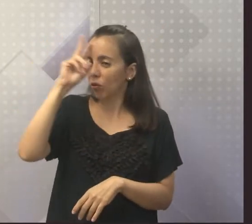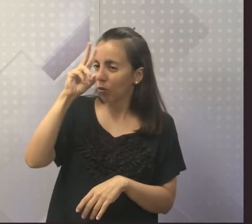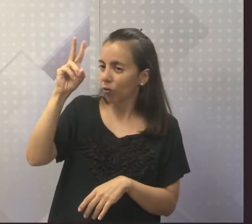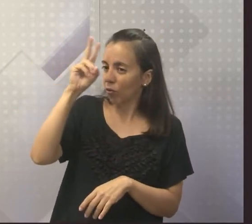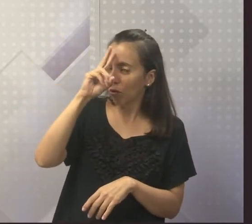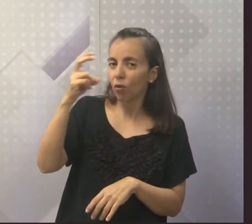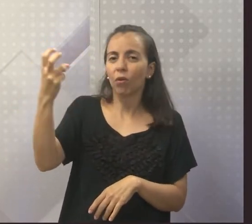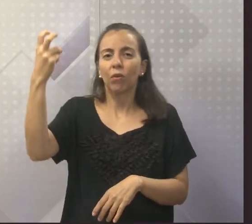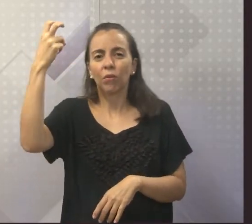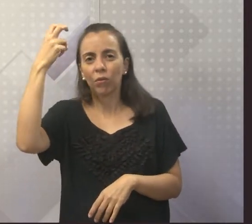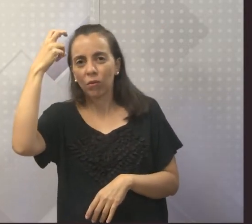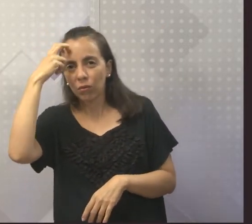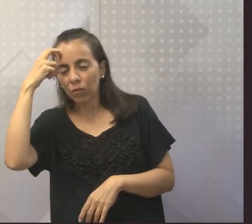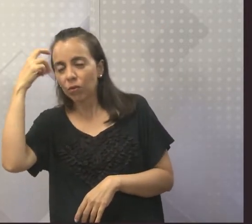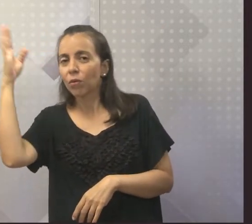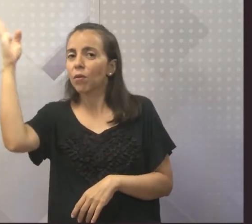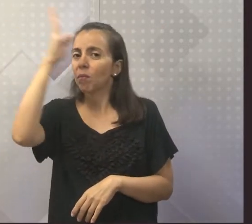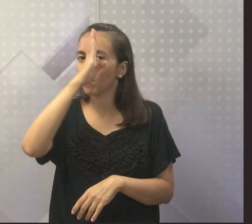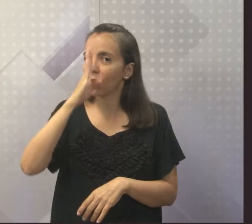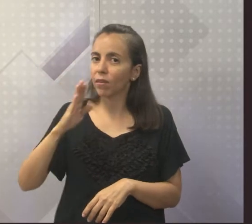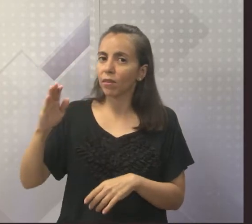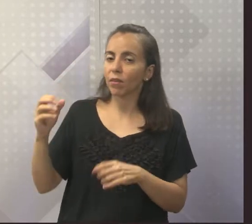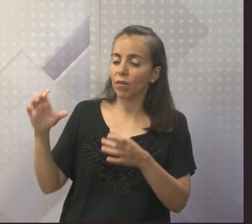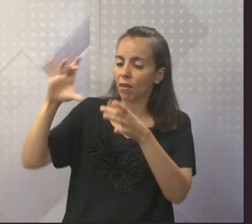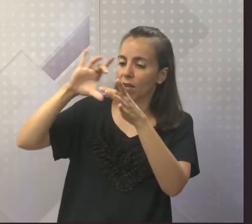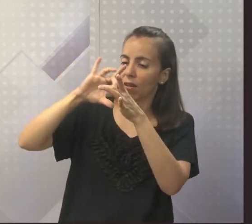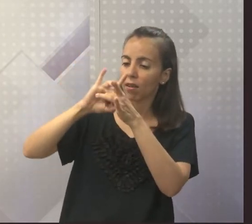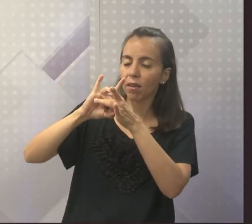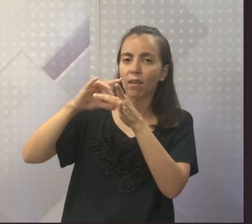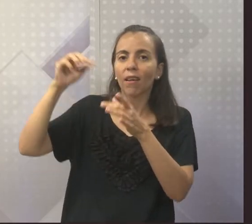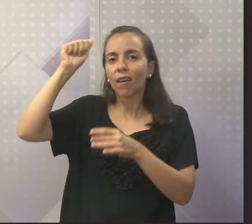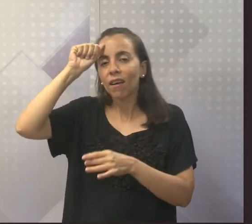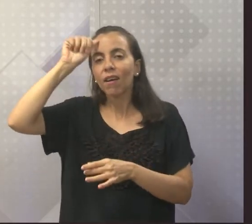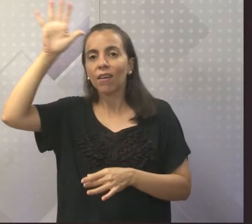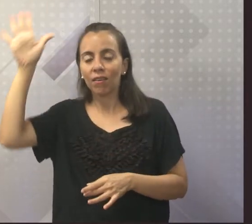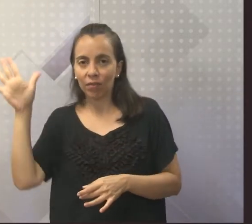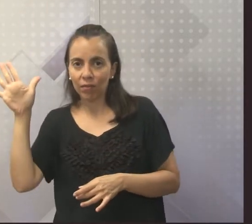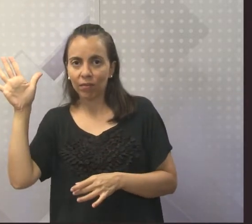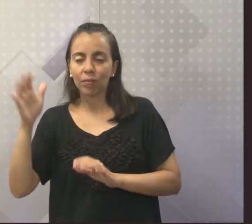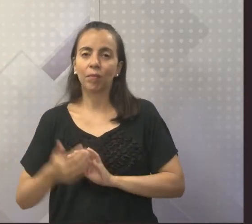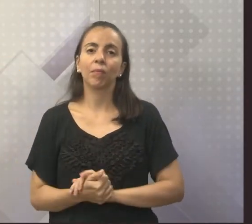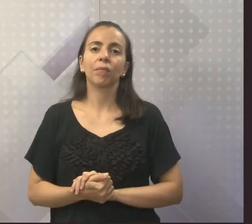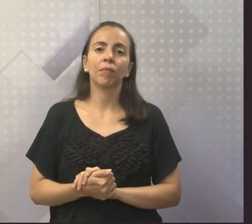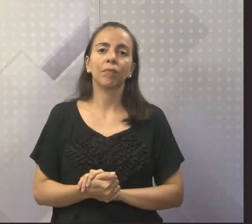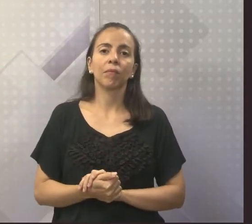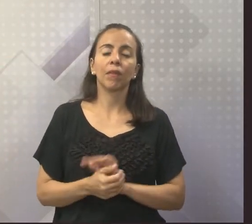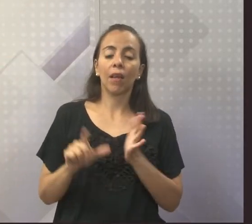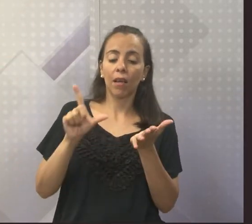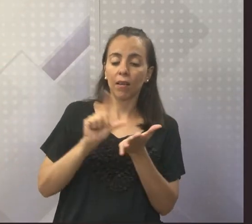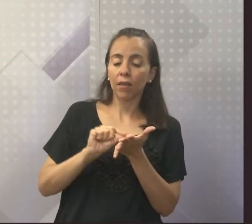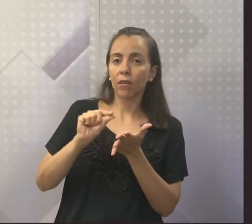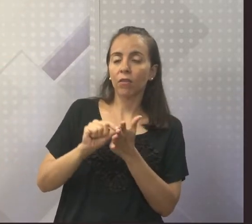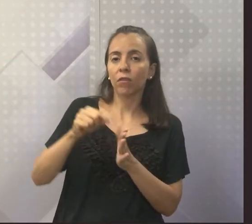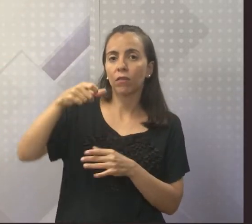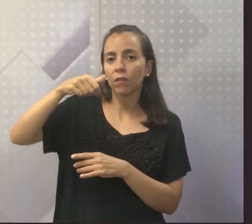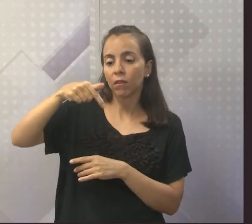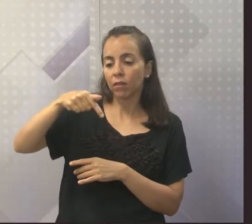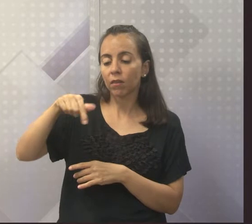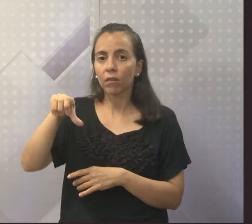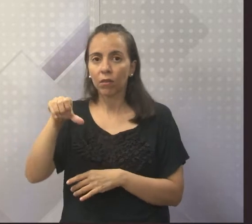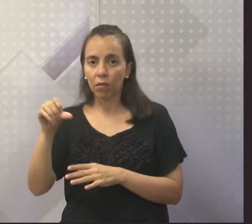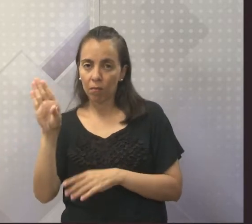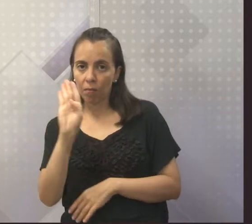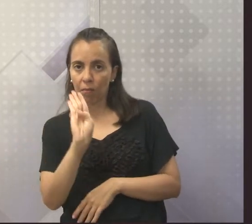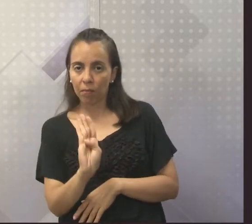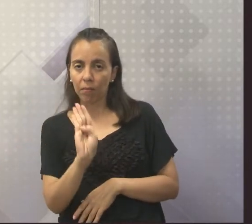cultura afro-brasileira, aonde? No currículo escolar, certo? No artigo 79B, o calendário